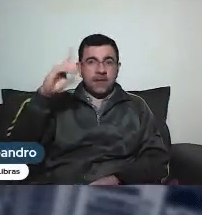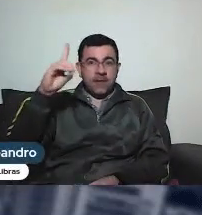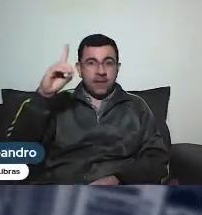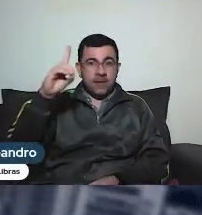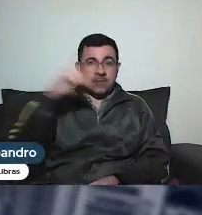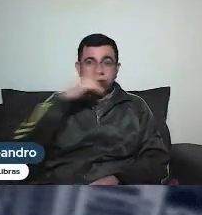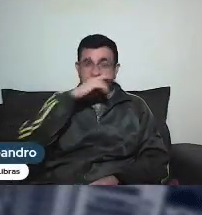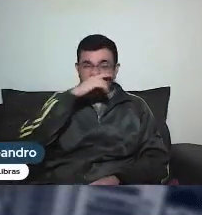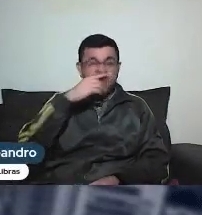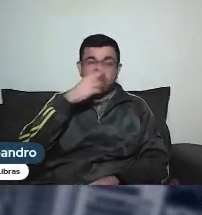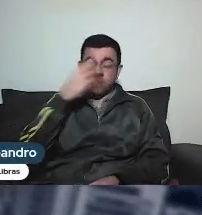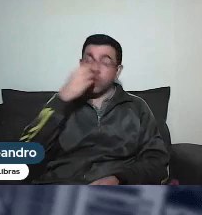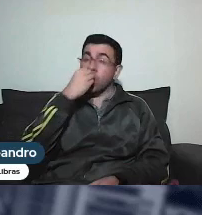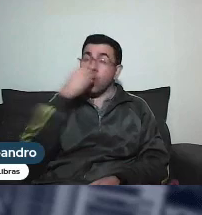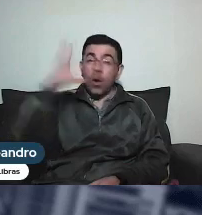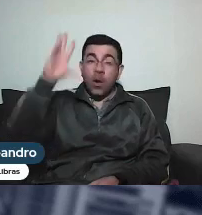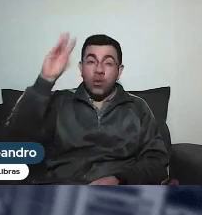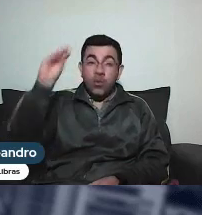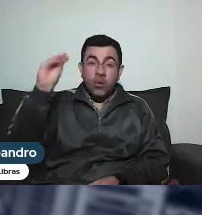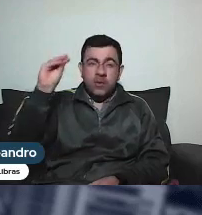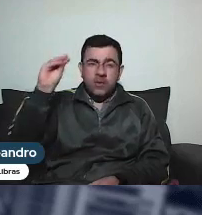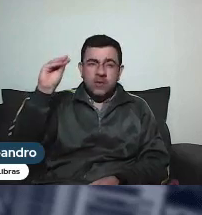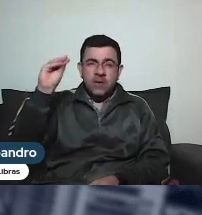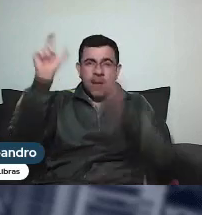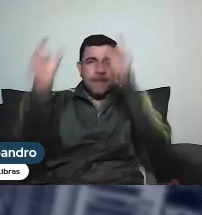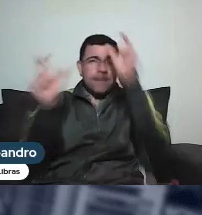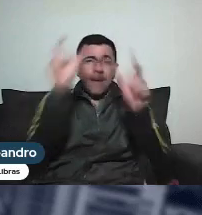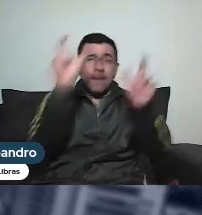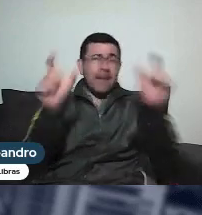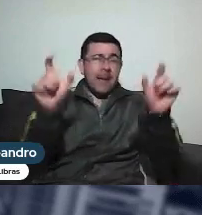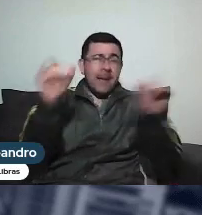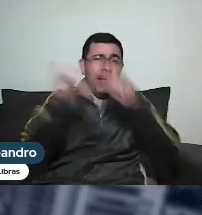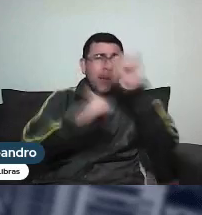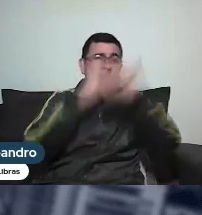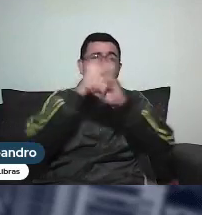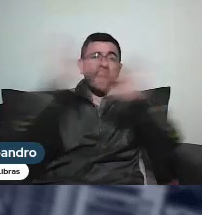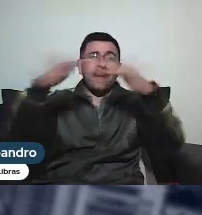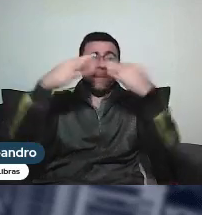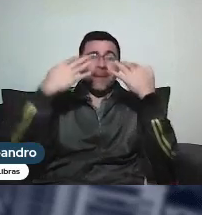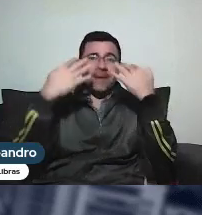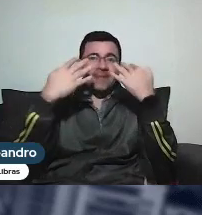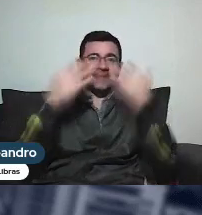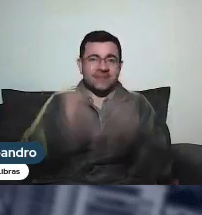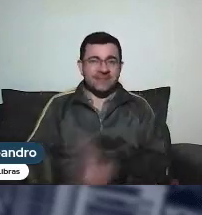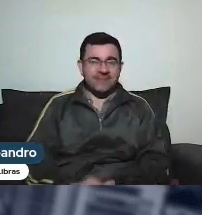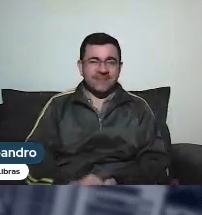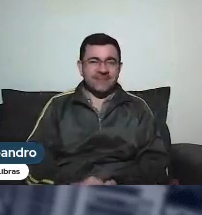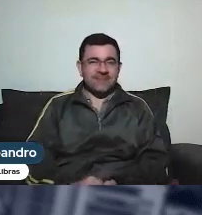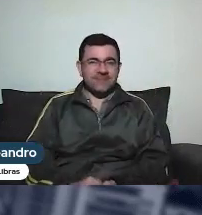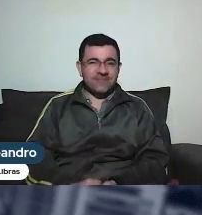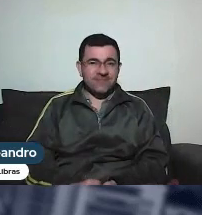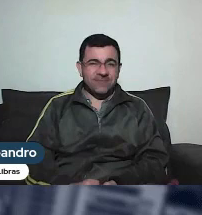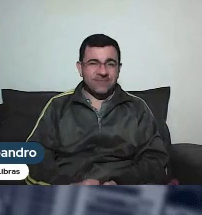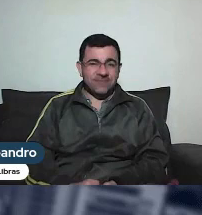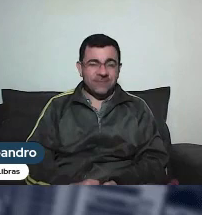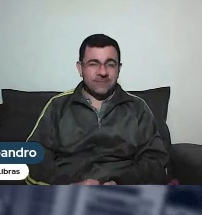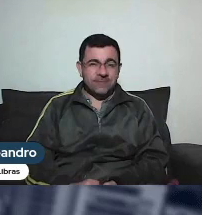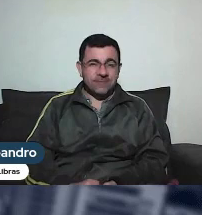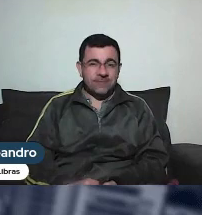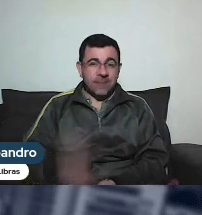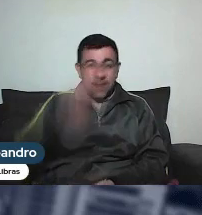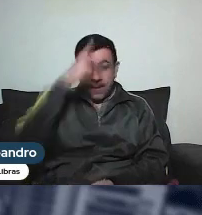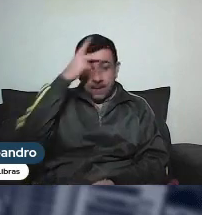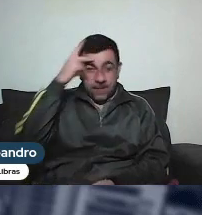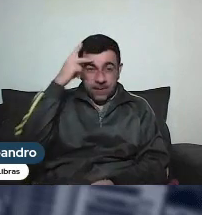Boa noite, Abraão, Rolan e todos que estão nos assistindo. Em consideração às pessoas com visões